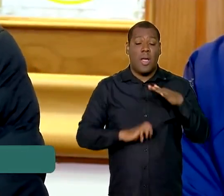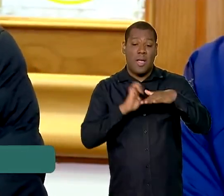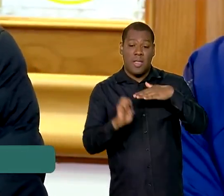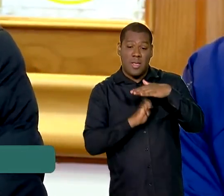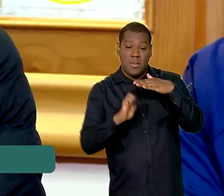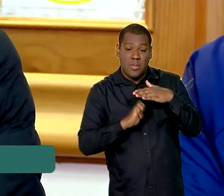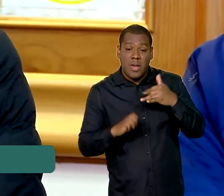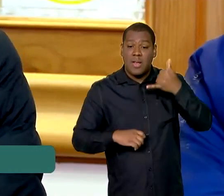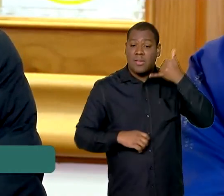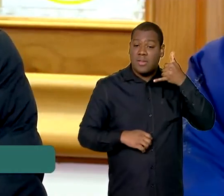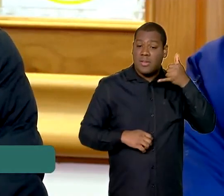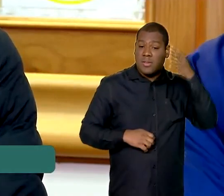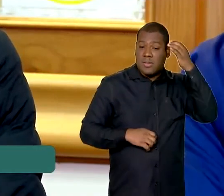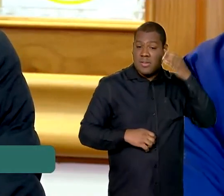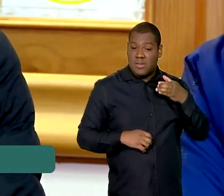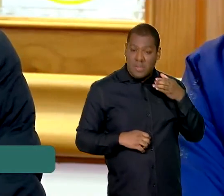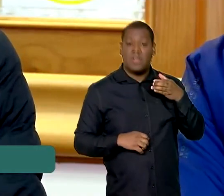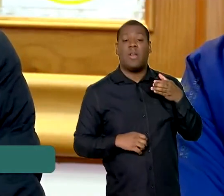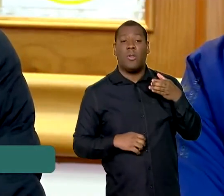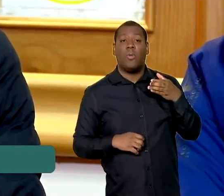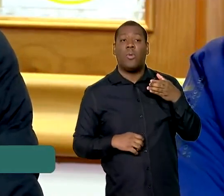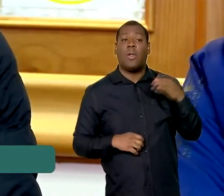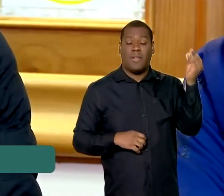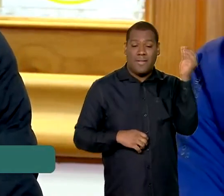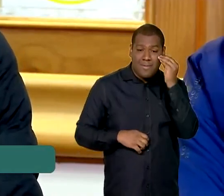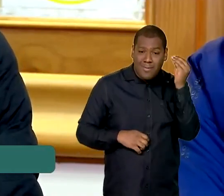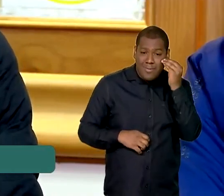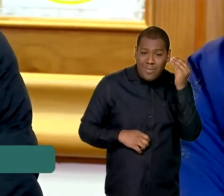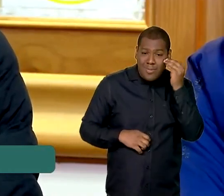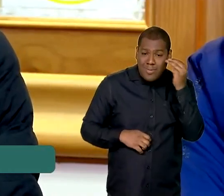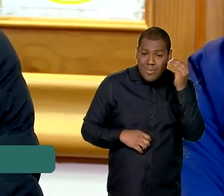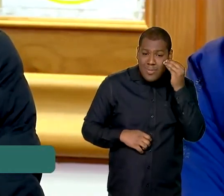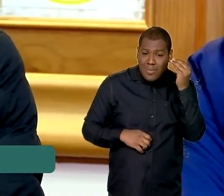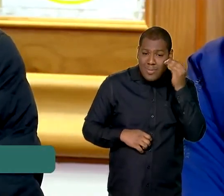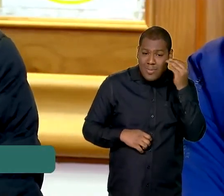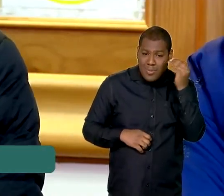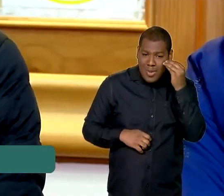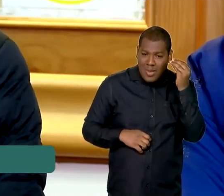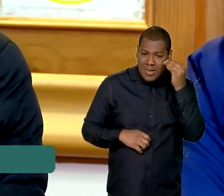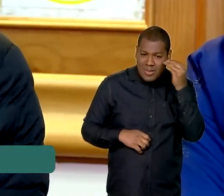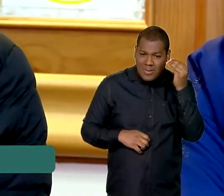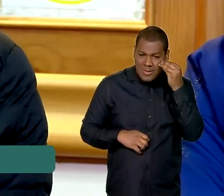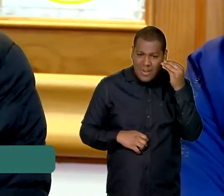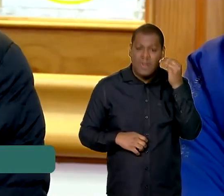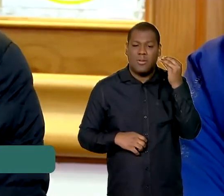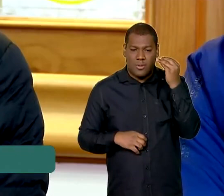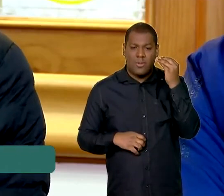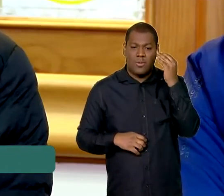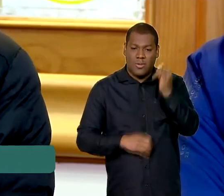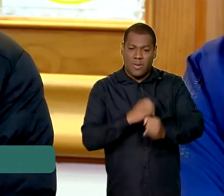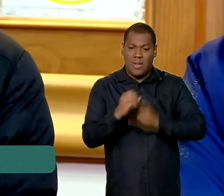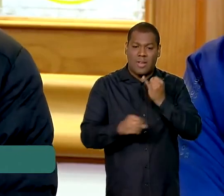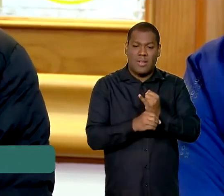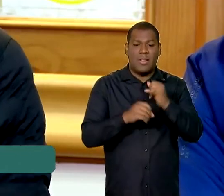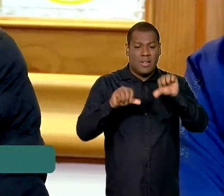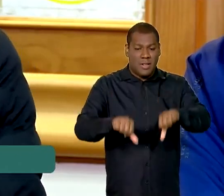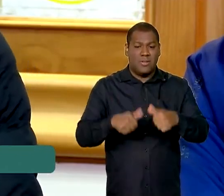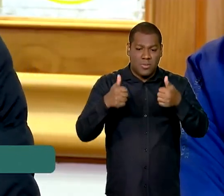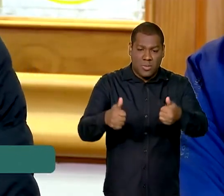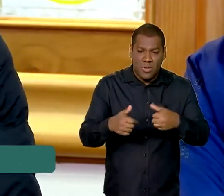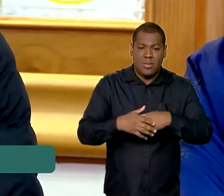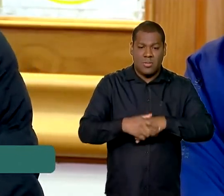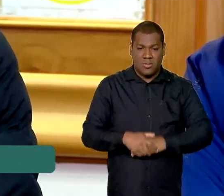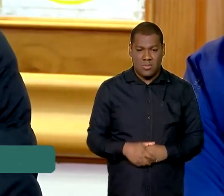retomar os serviços da cobertura de telefonia da banda larga móvel, os provedores também de médios e